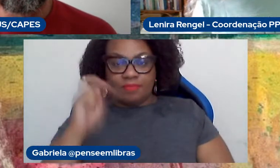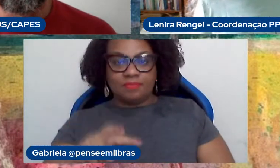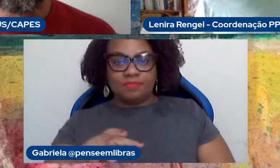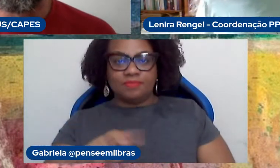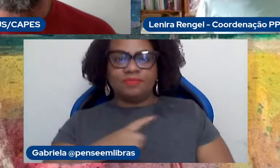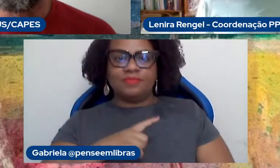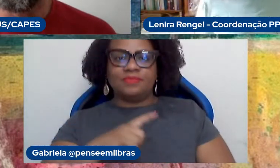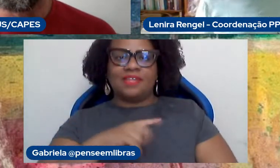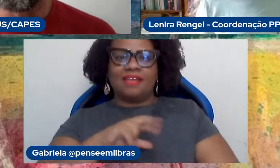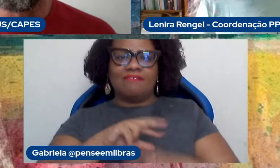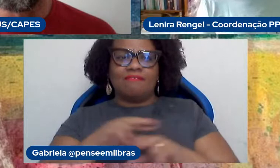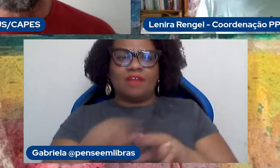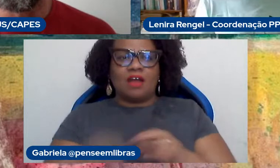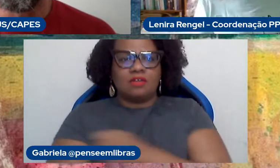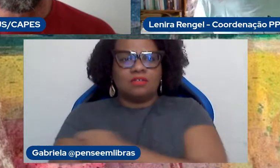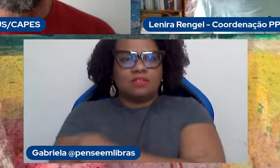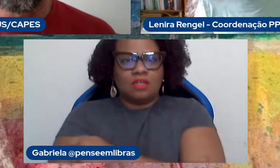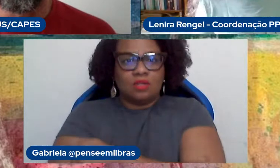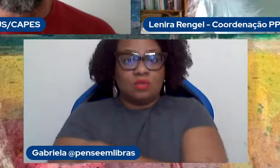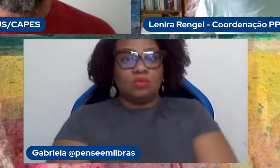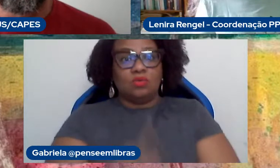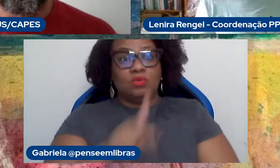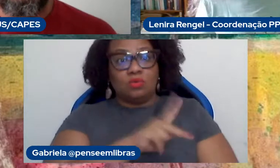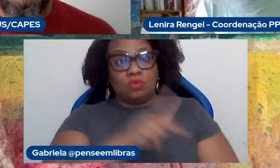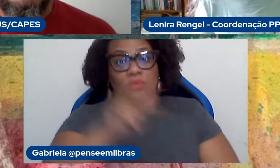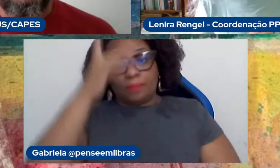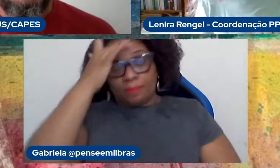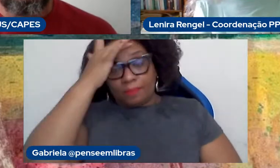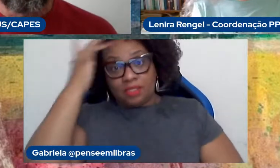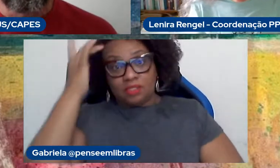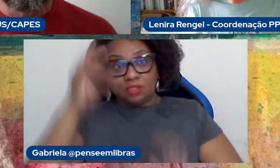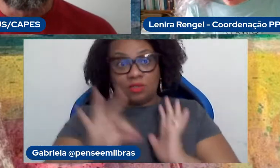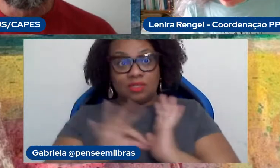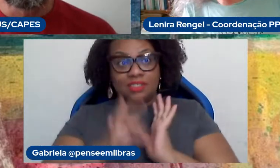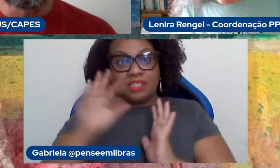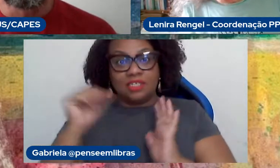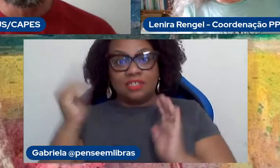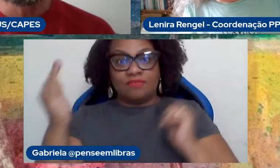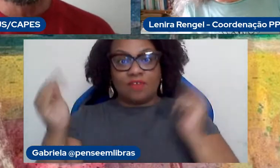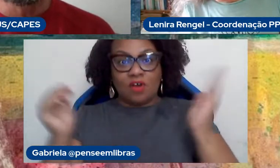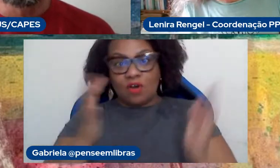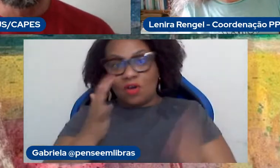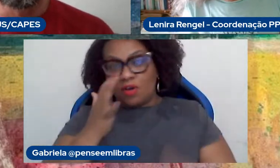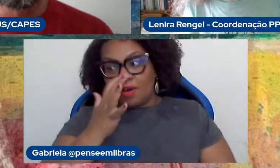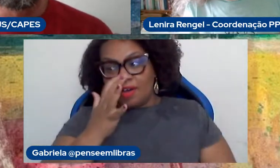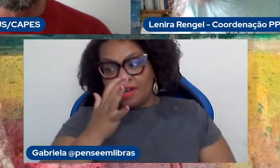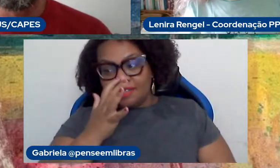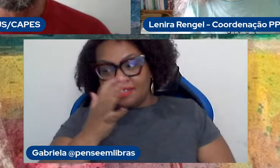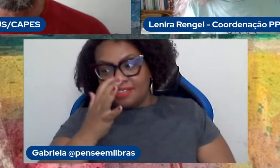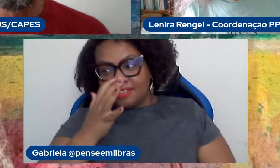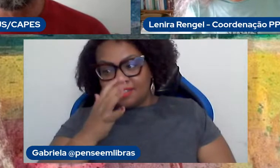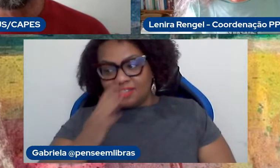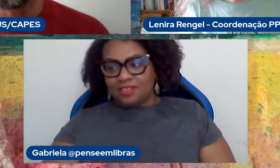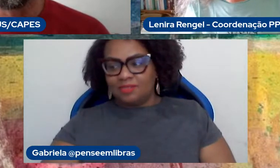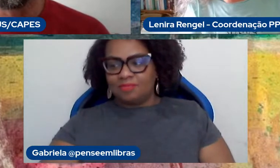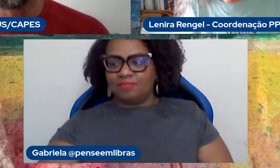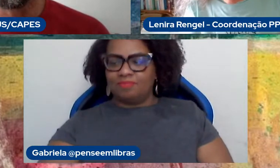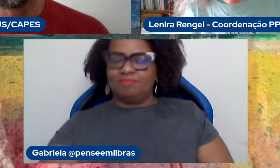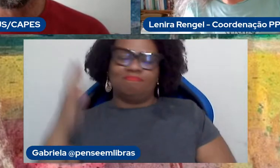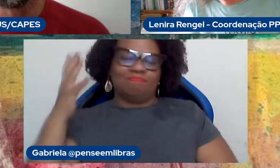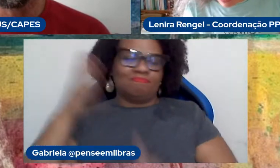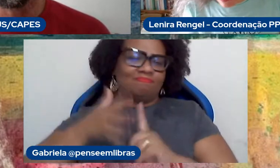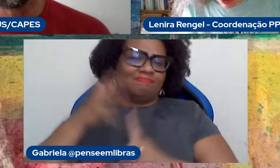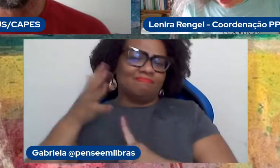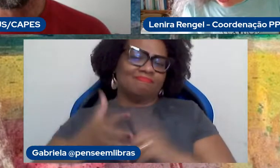vários docentes e discentes e pessoas inscritas de fora assistindo. Então, assim, palestra necessária,